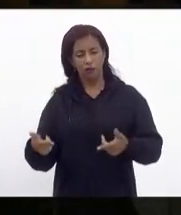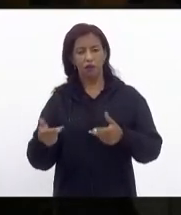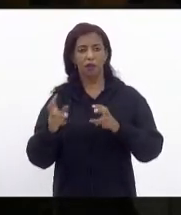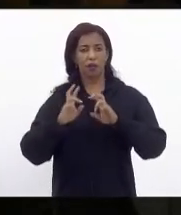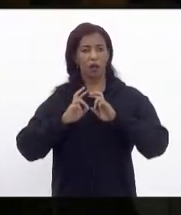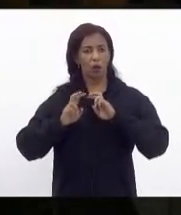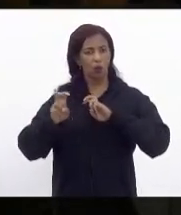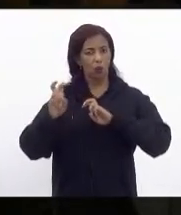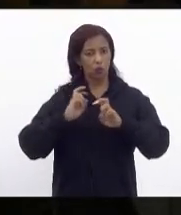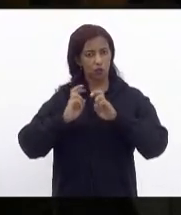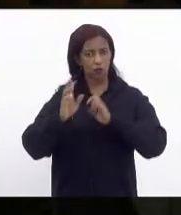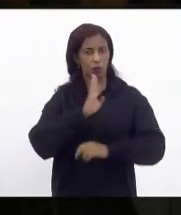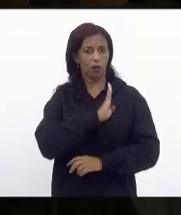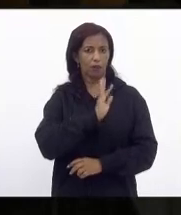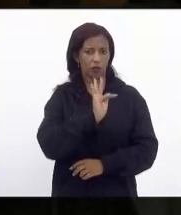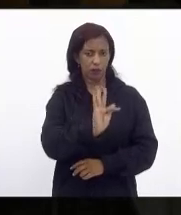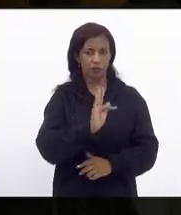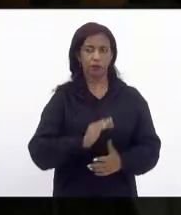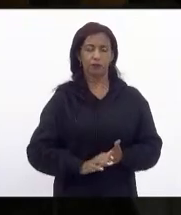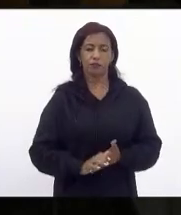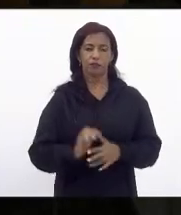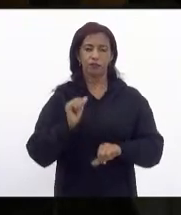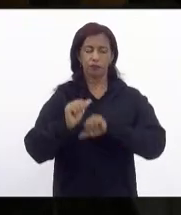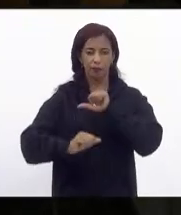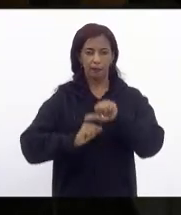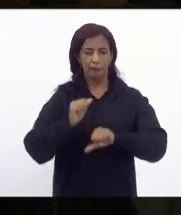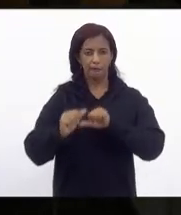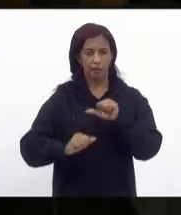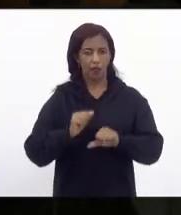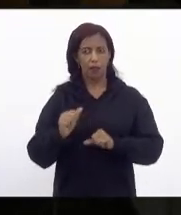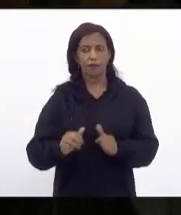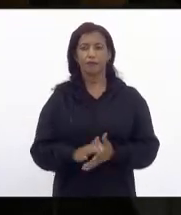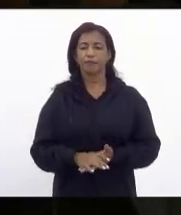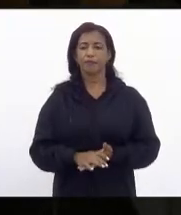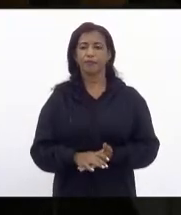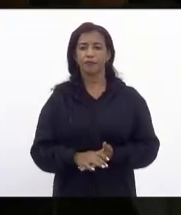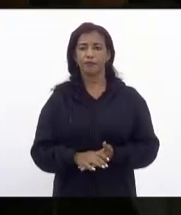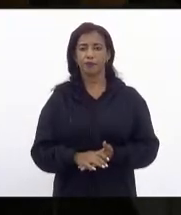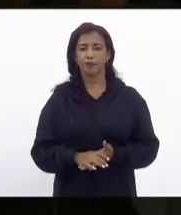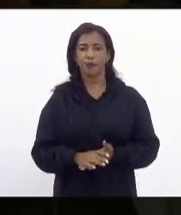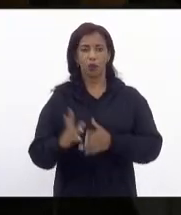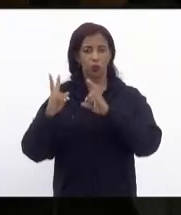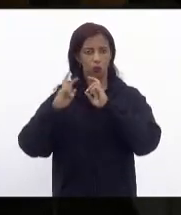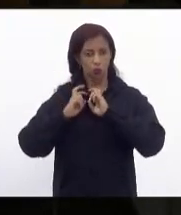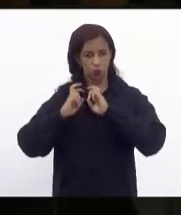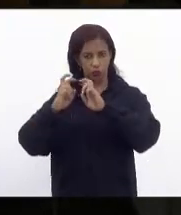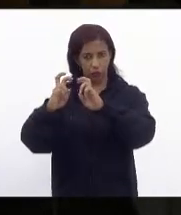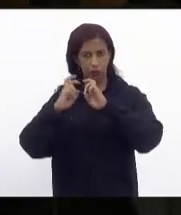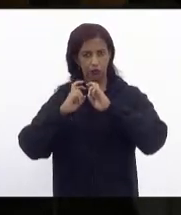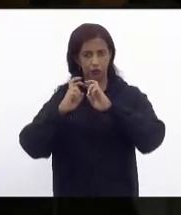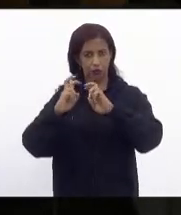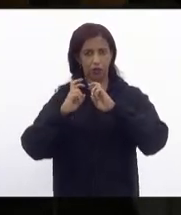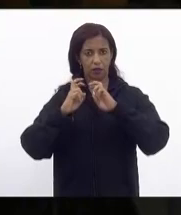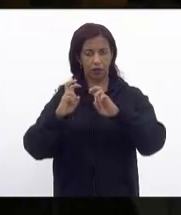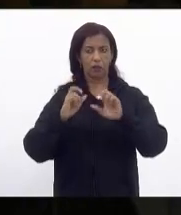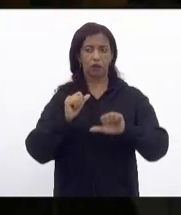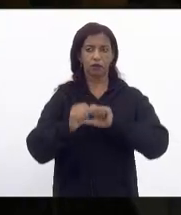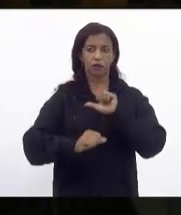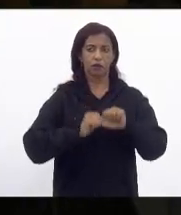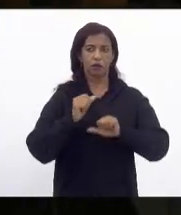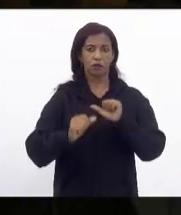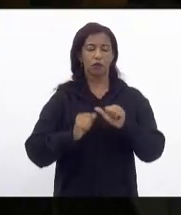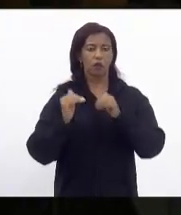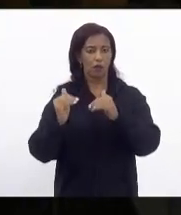transporte na Baixada Fluminense transformando o padrão transformando o é hoje o transporte ferroviário um transporte